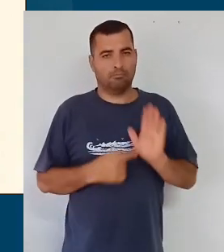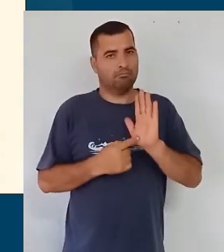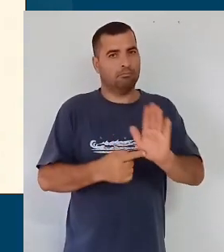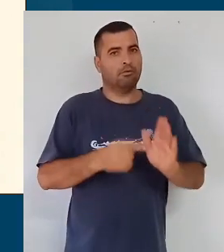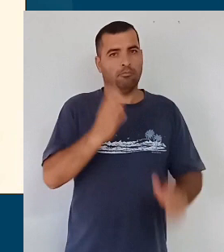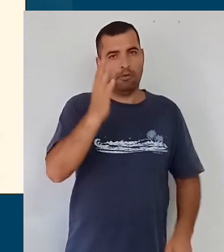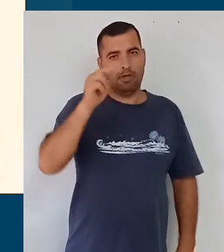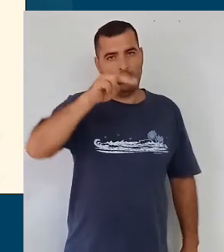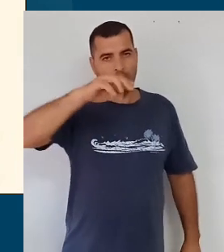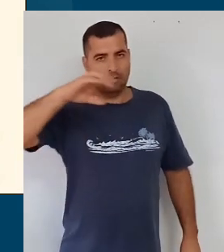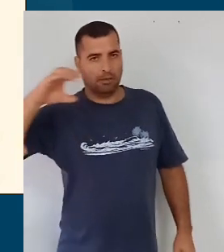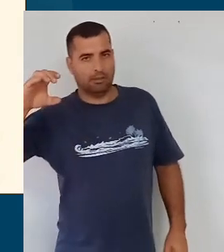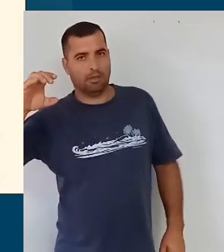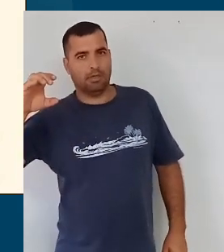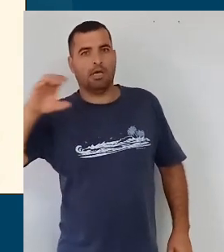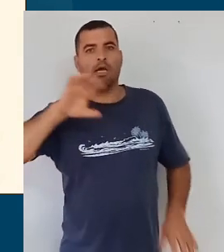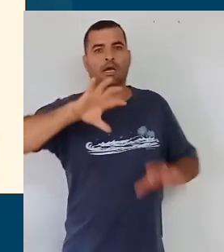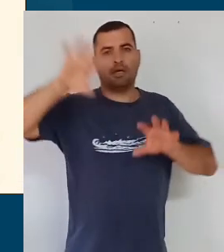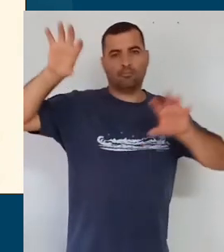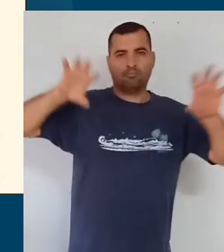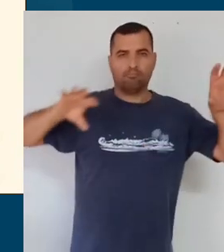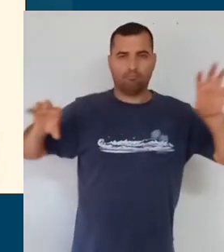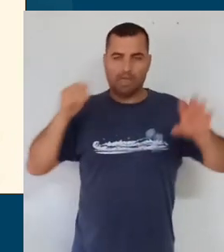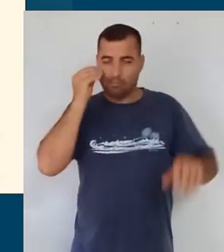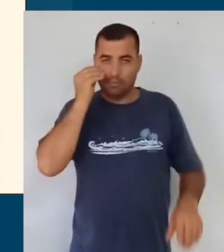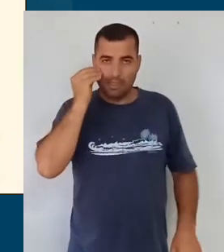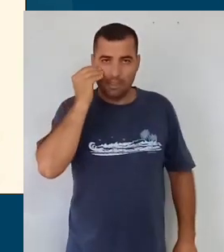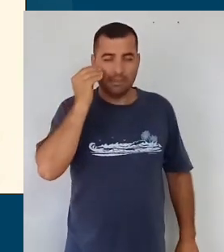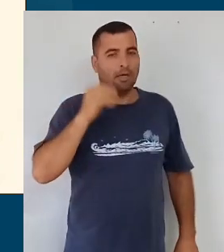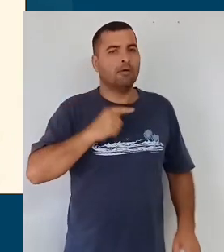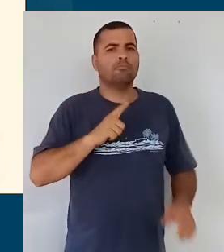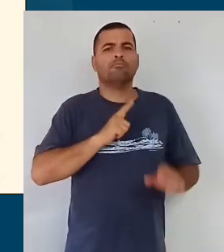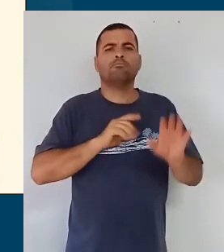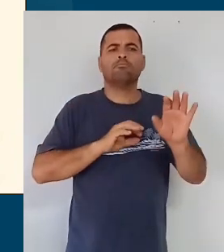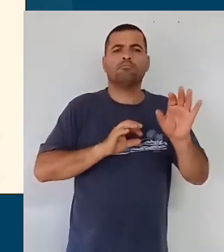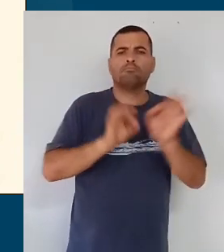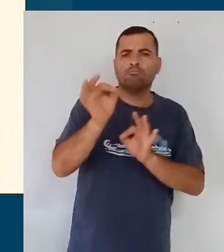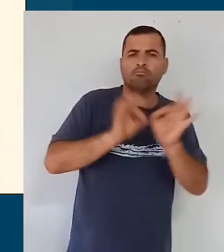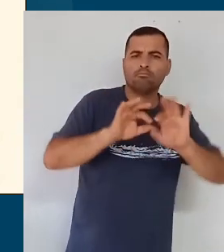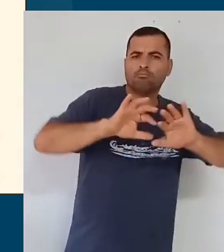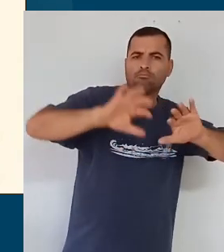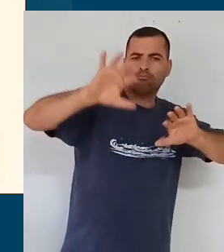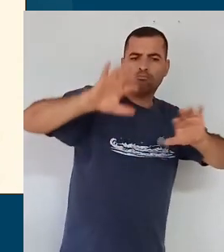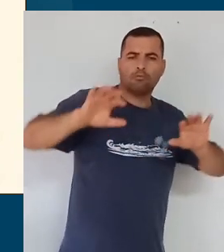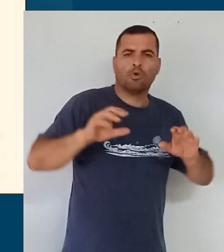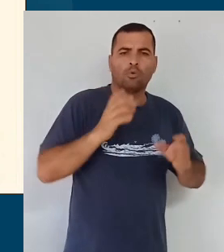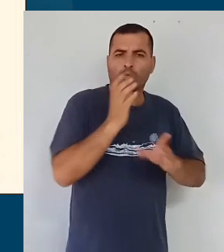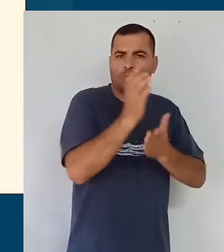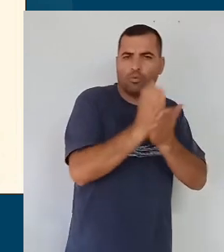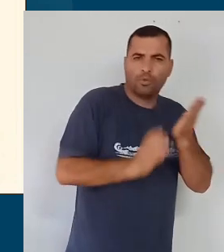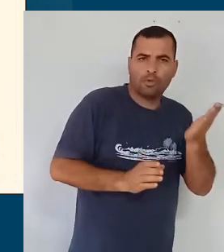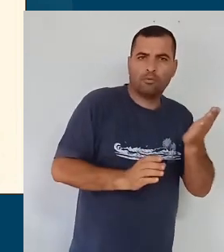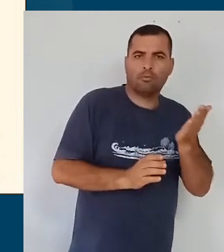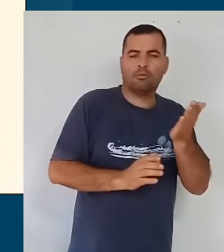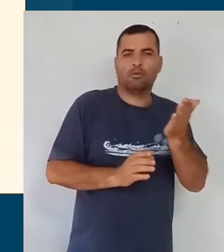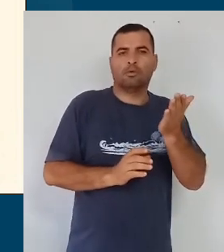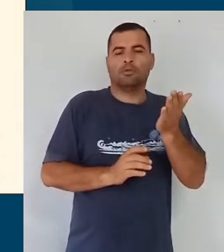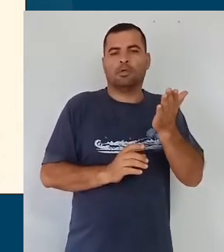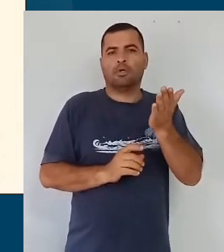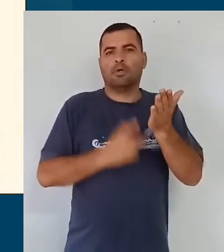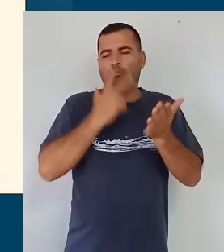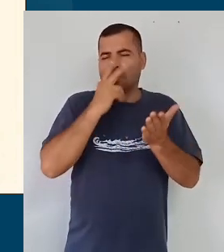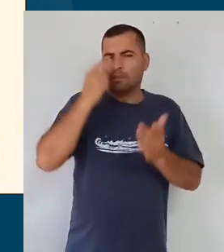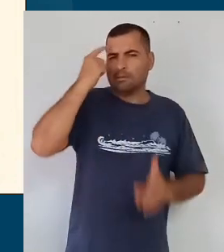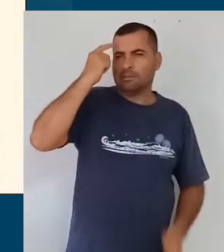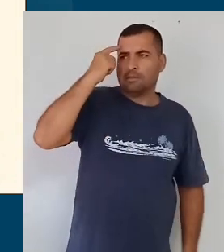BNCC, ao trazer os campos de experiência como uma forma de organizar o currículo, ela rompe com aquela ideia